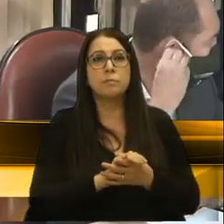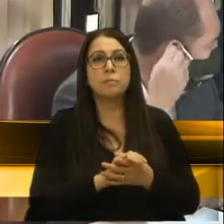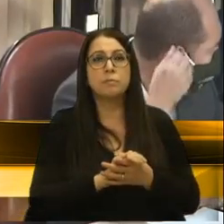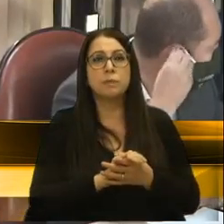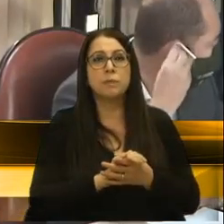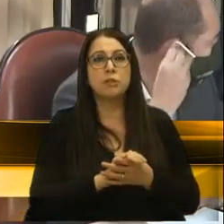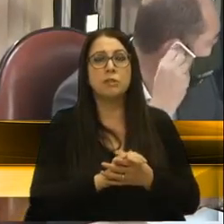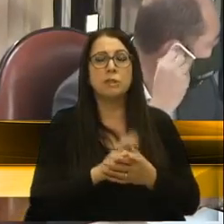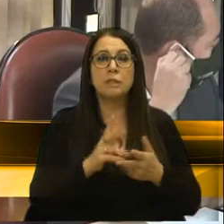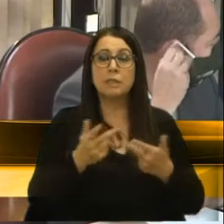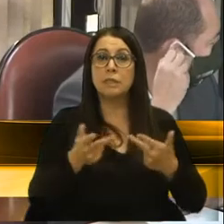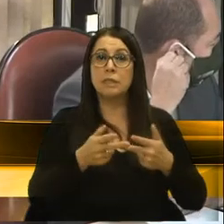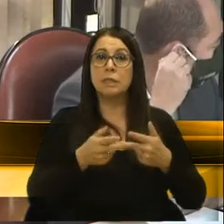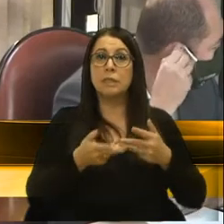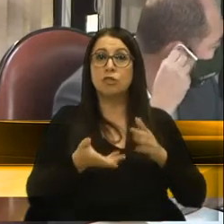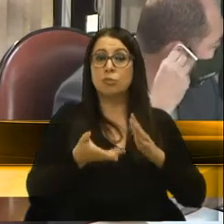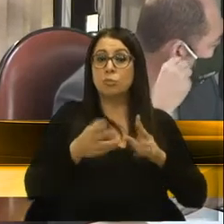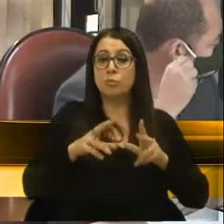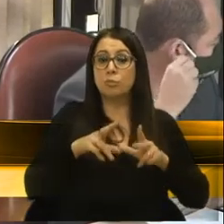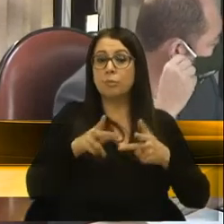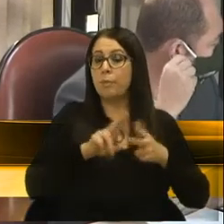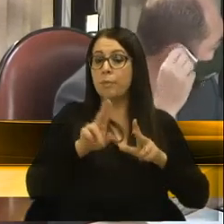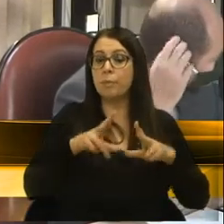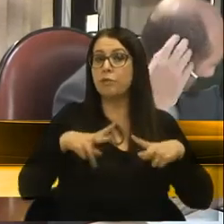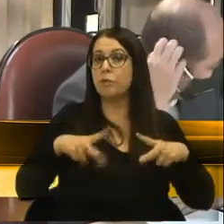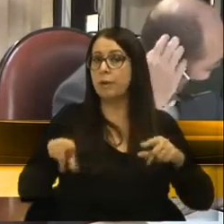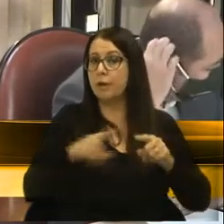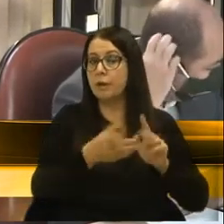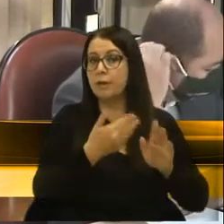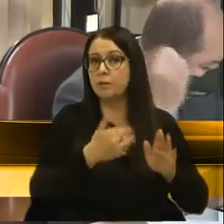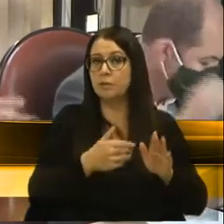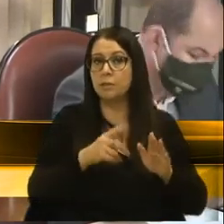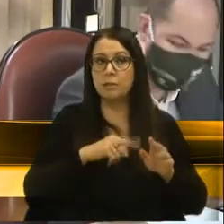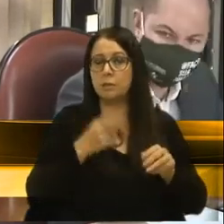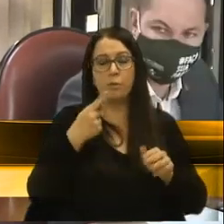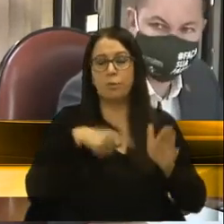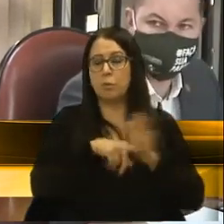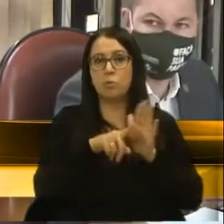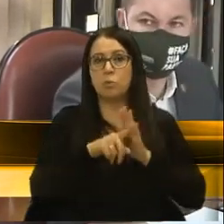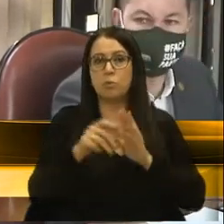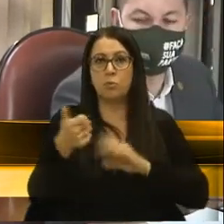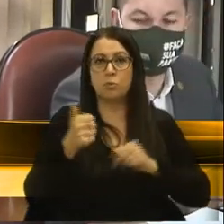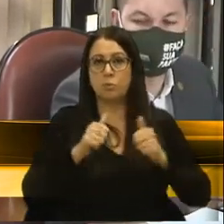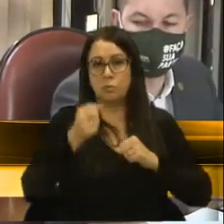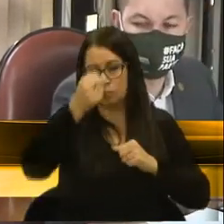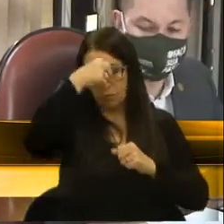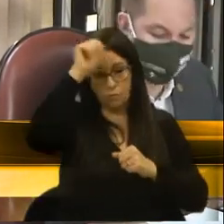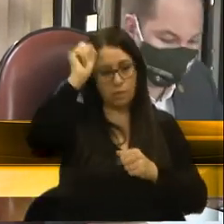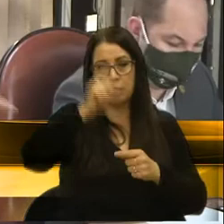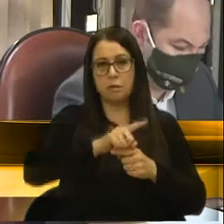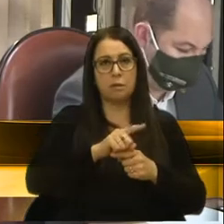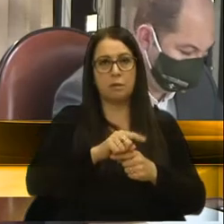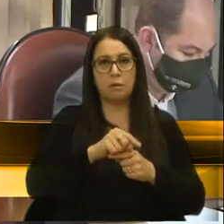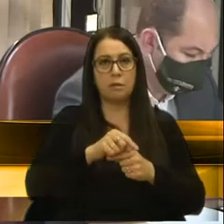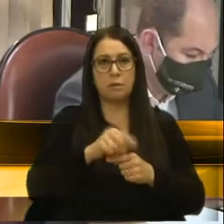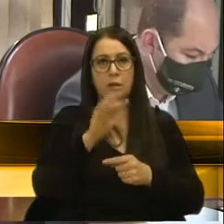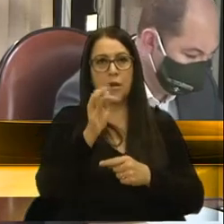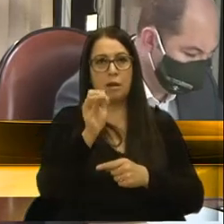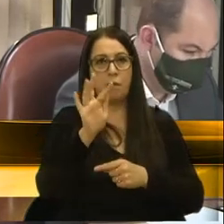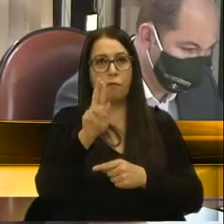impessoalidade no serviço público. E aqui eu quero dizer que eu não questiono a qualidade da Universidade de Caxias do Sul, da Fundação